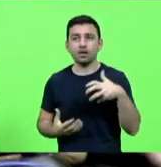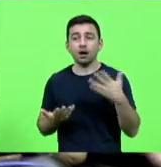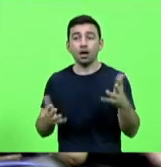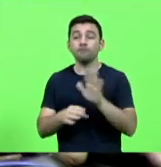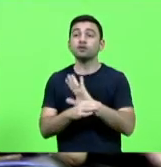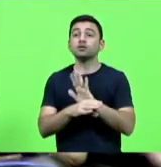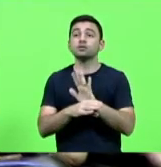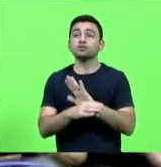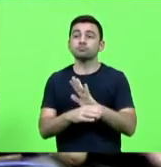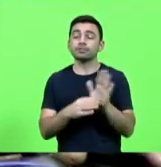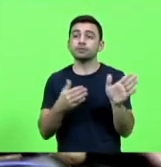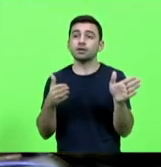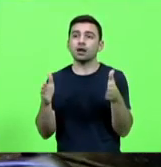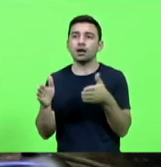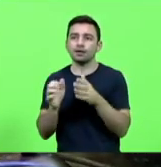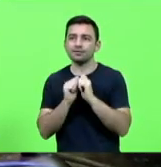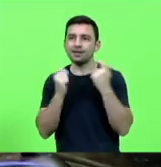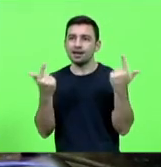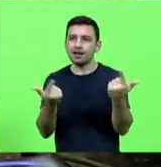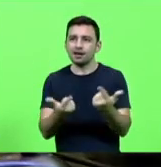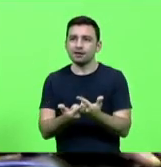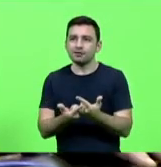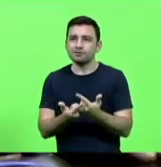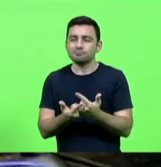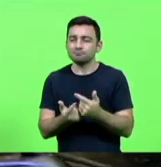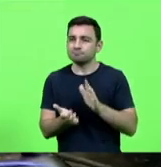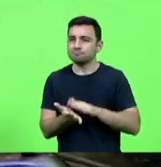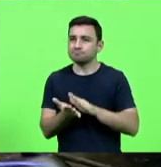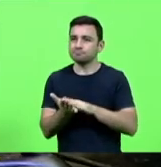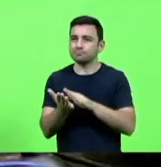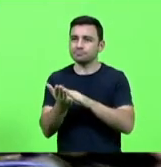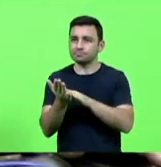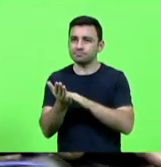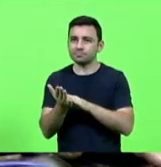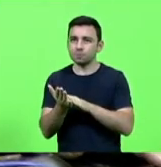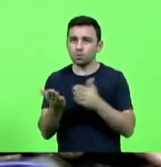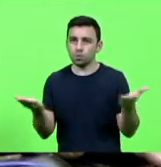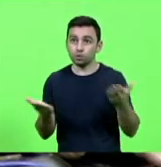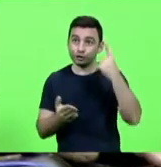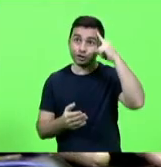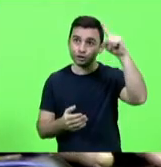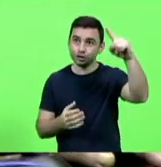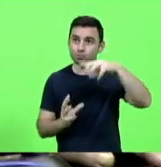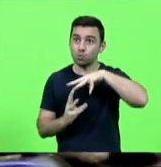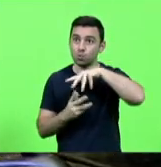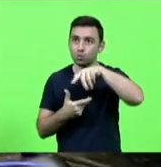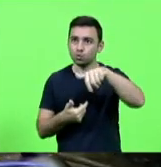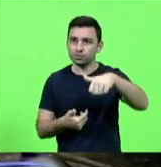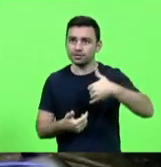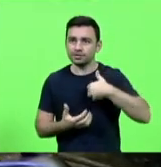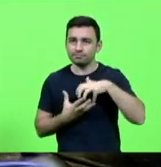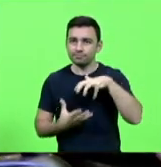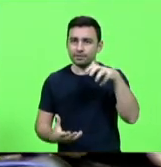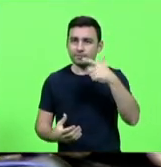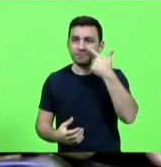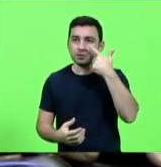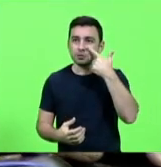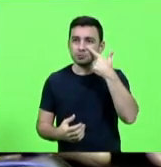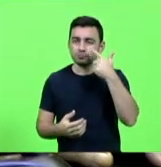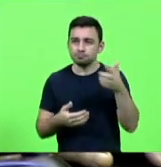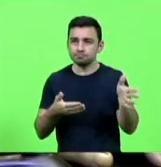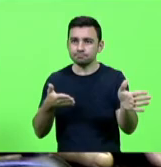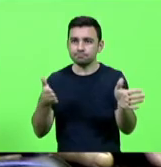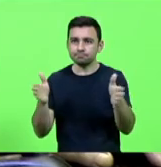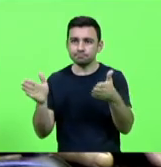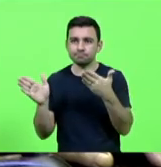parabenizar a TVA pelo vídeo que fez hoje o dia mundial dos idosos parabéns a TVA que fez esse vídeo e eu quero